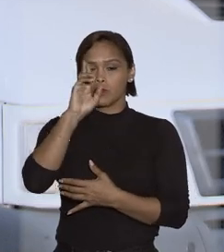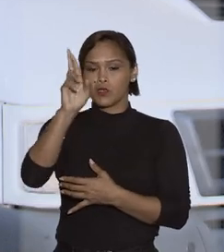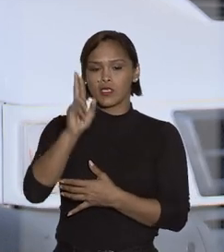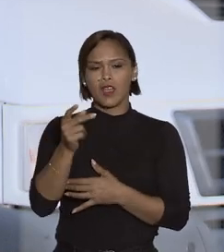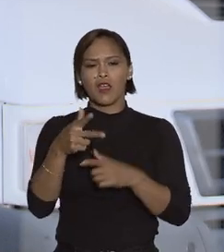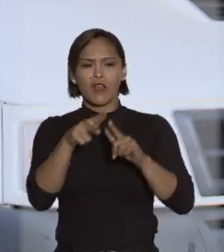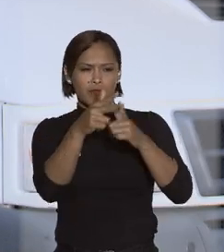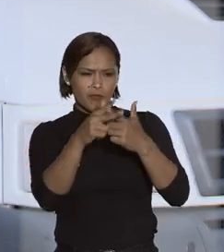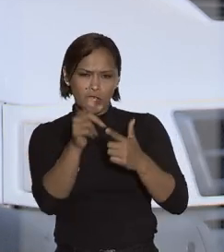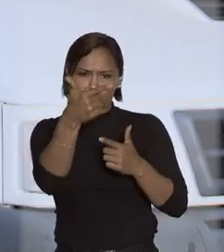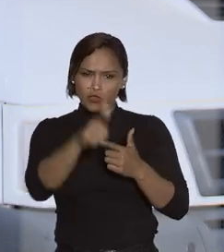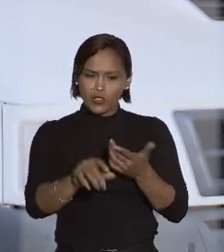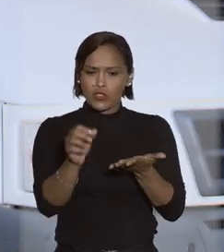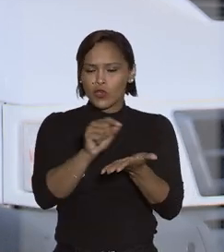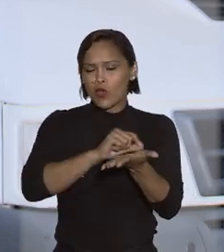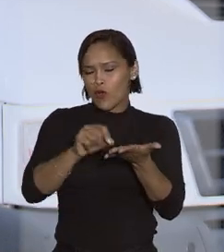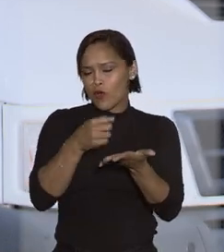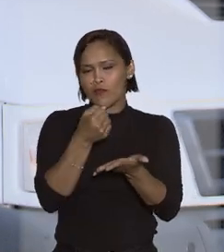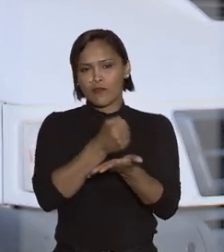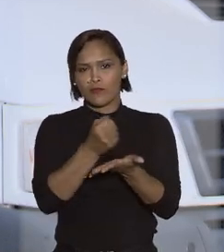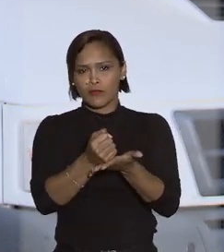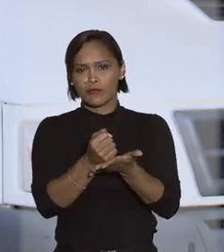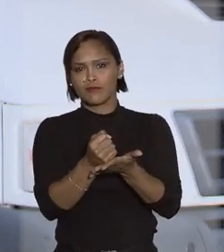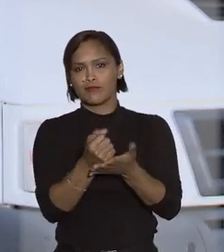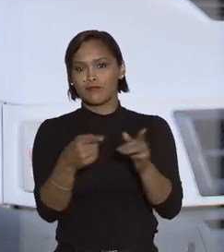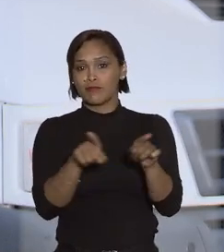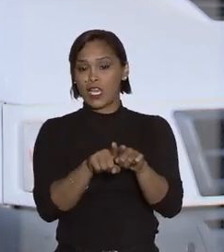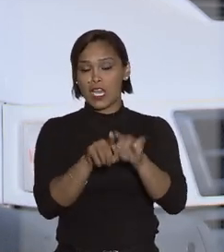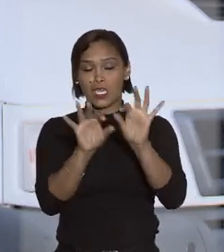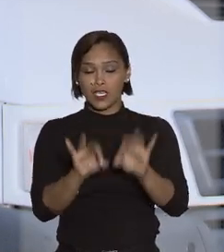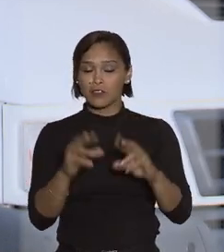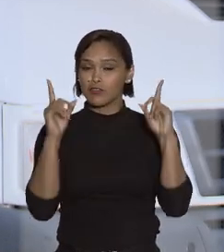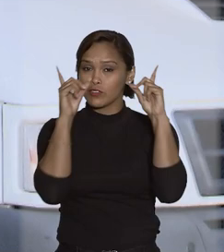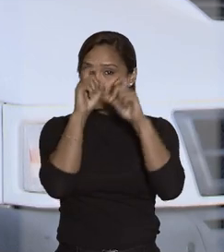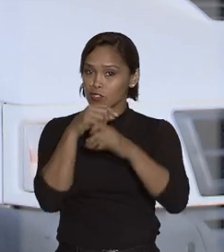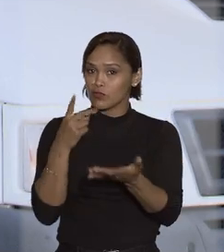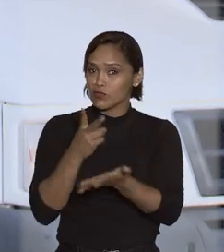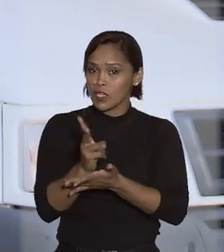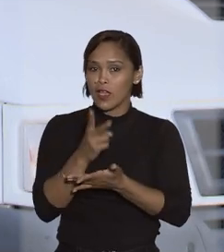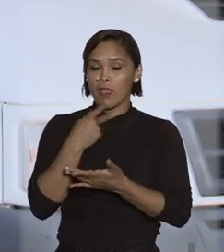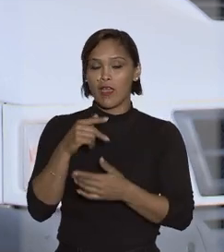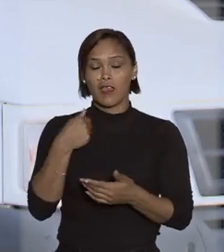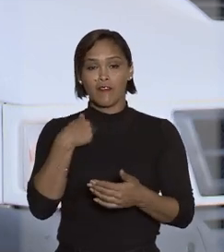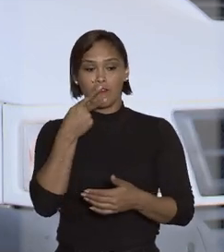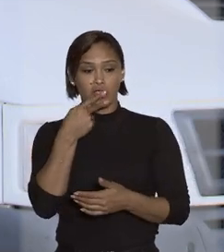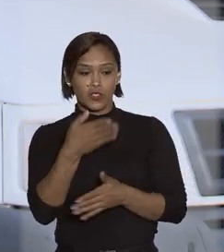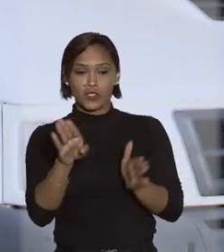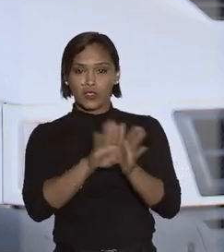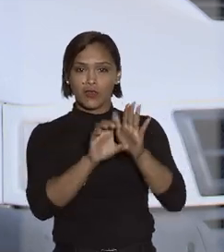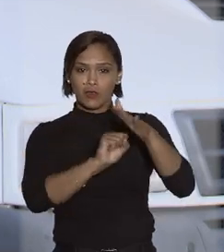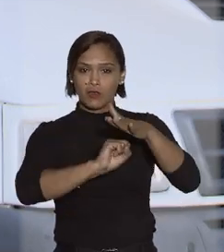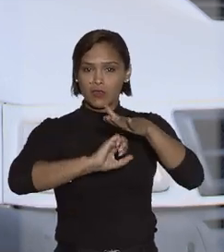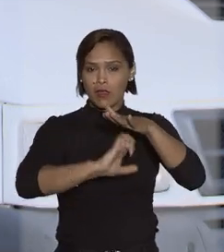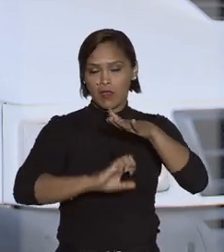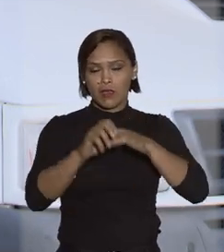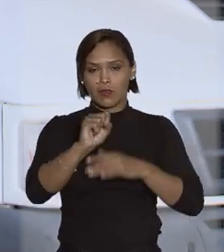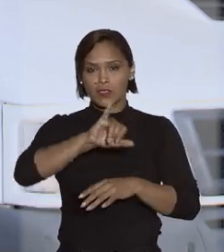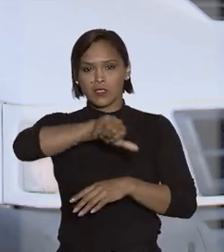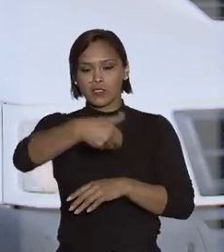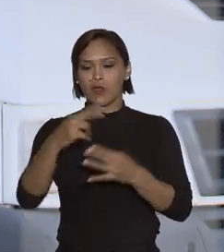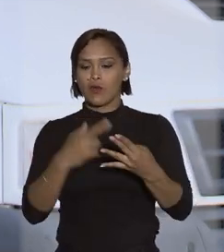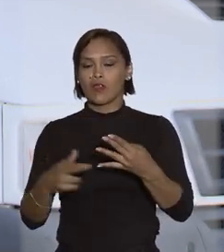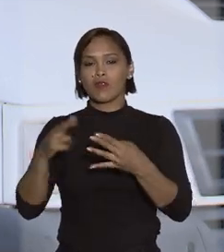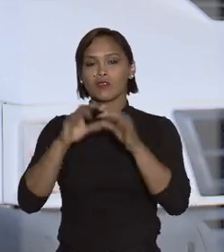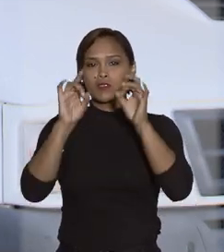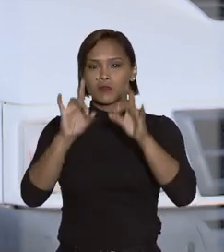renegociou a dívida, o que tornaria a rescisão arbitrária. A operadora recorreu ao STJ. Por meio do recurso especial,